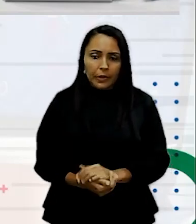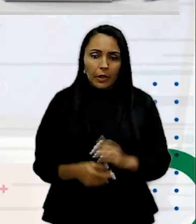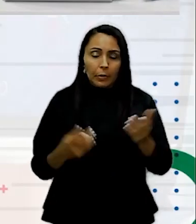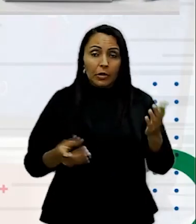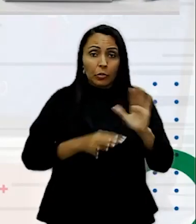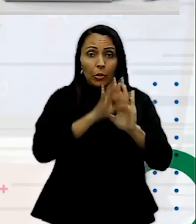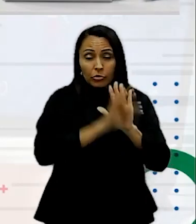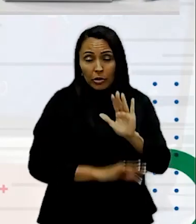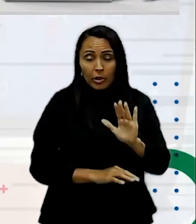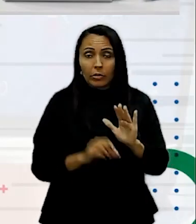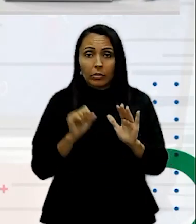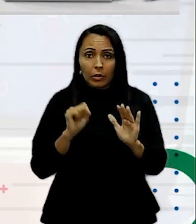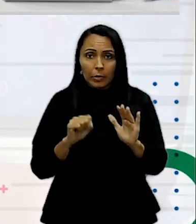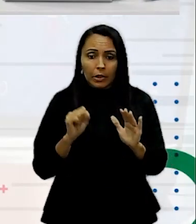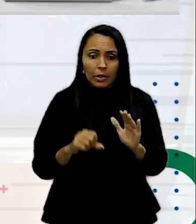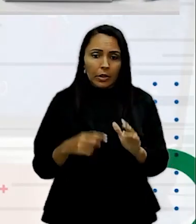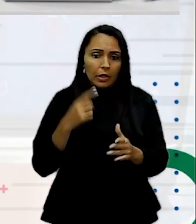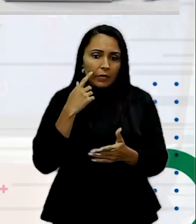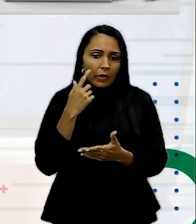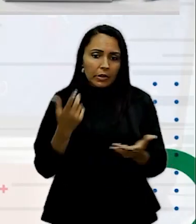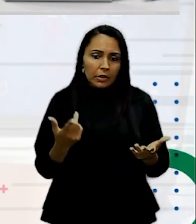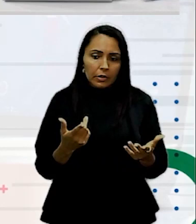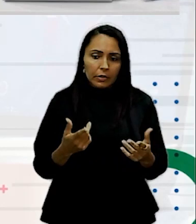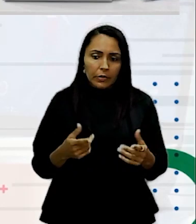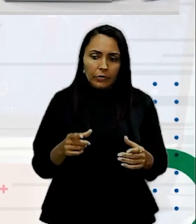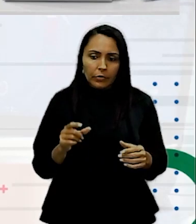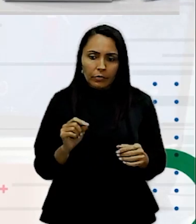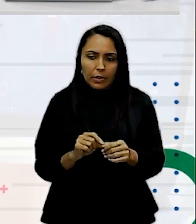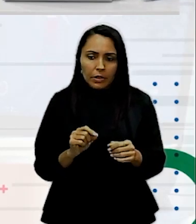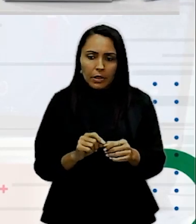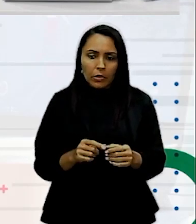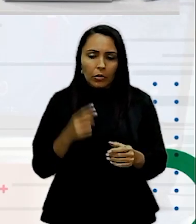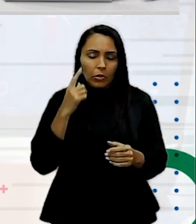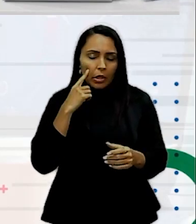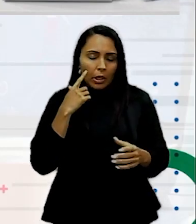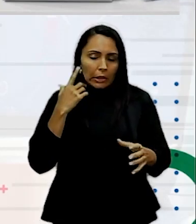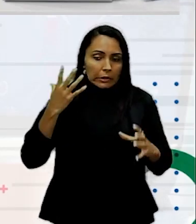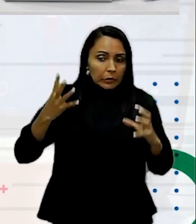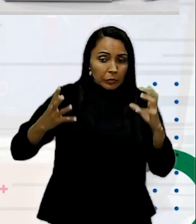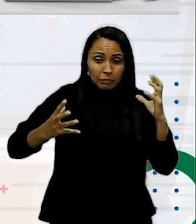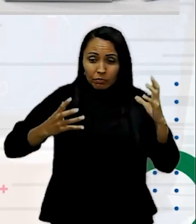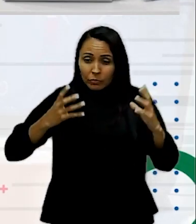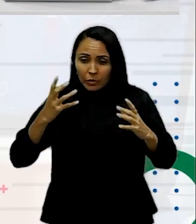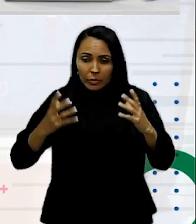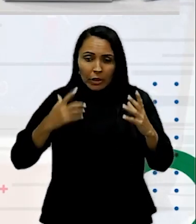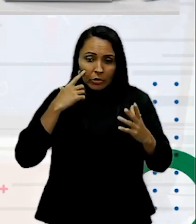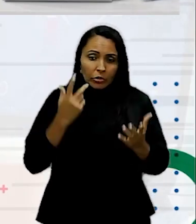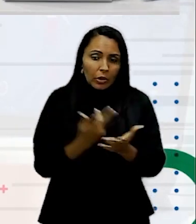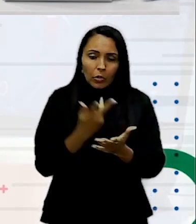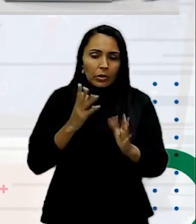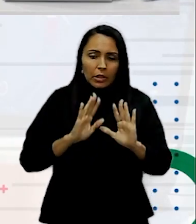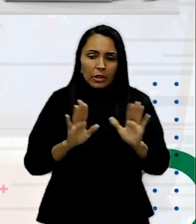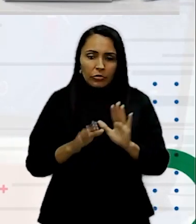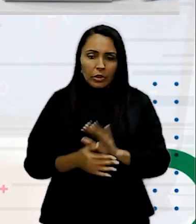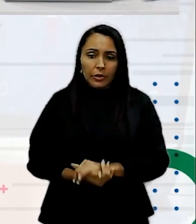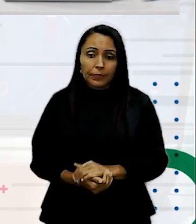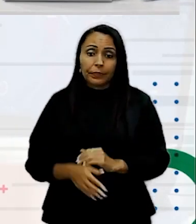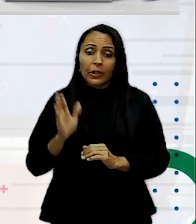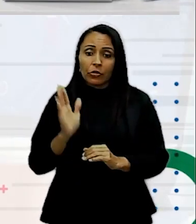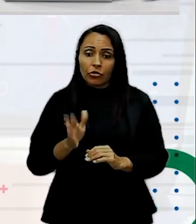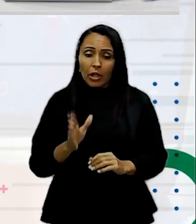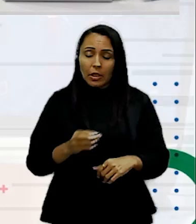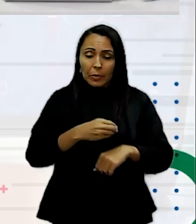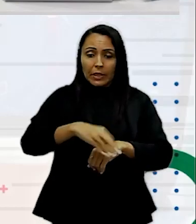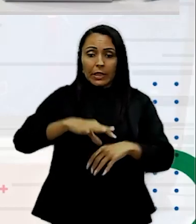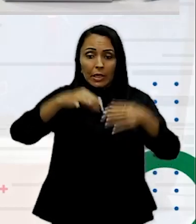Tipográficos Isso vai acabar Fazendo com que O usuário Se perca E isso não É interessante Para a gente Já na minha Dica